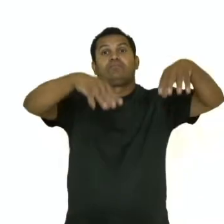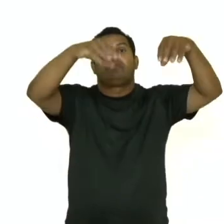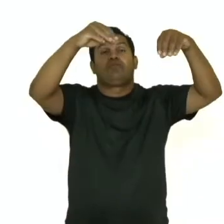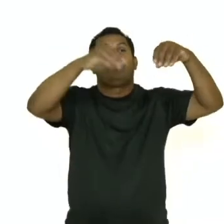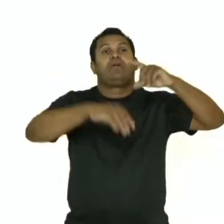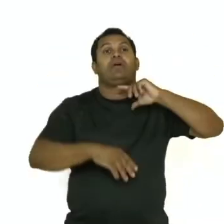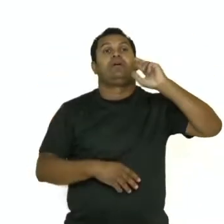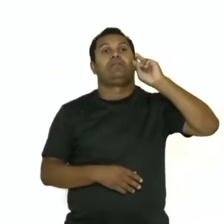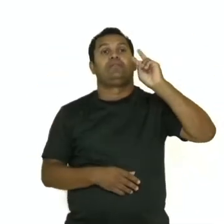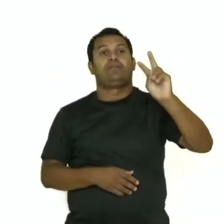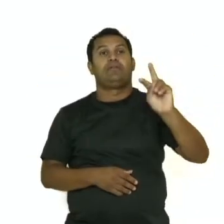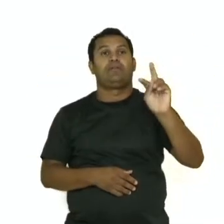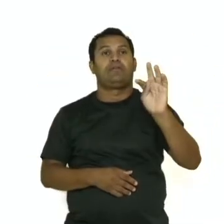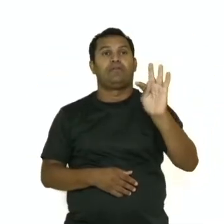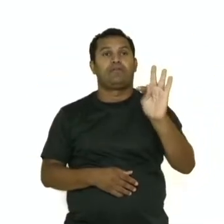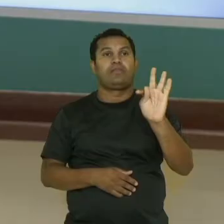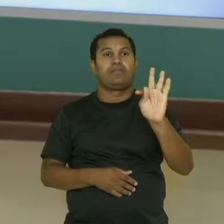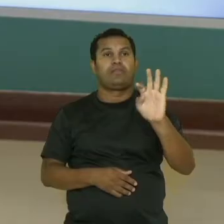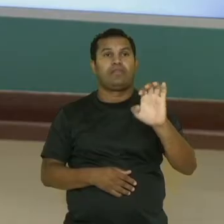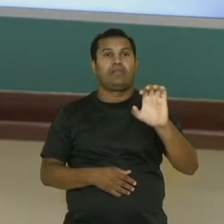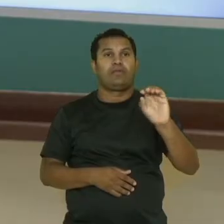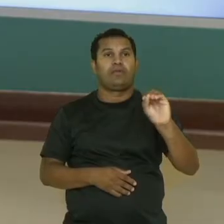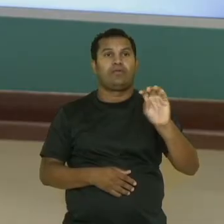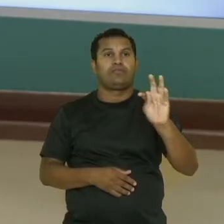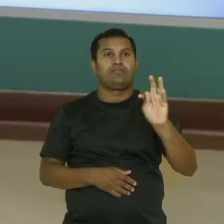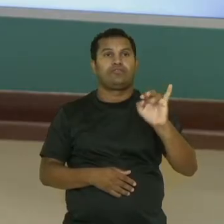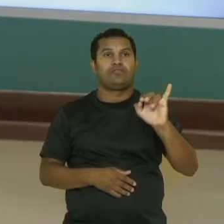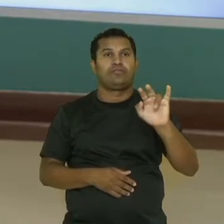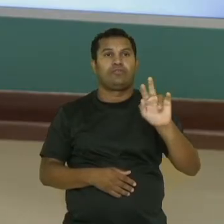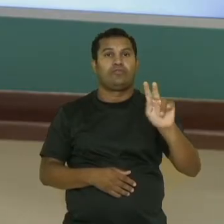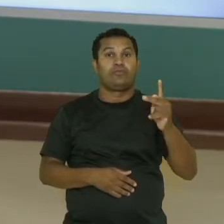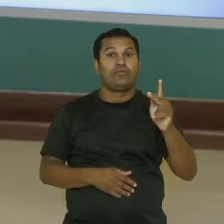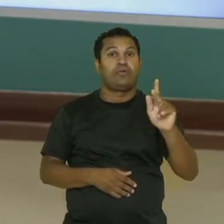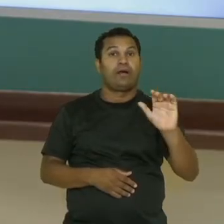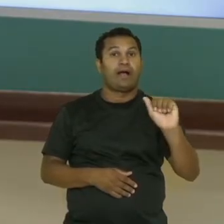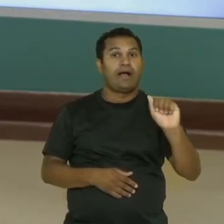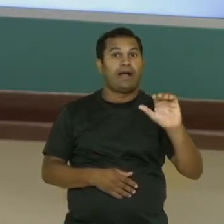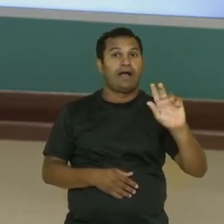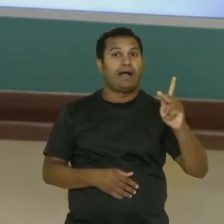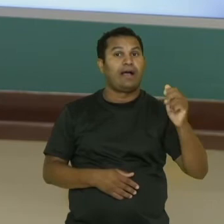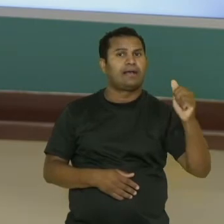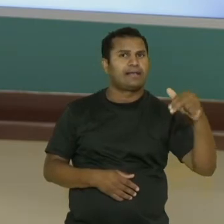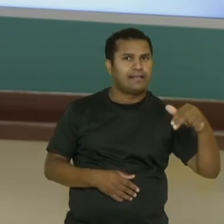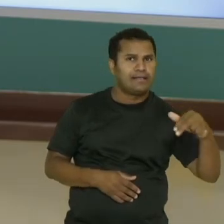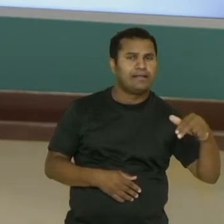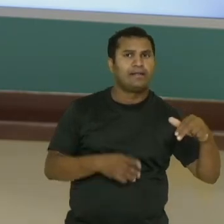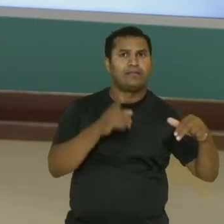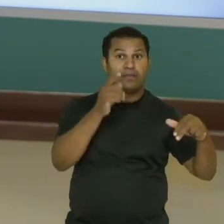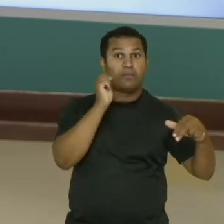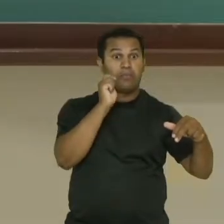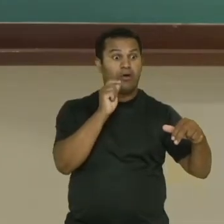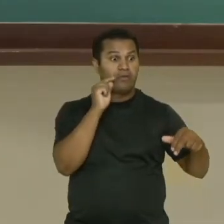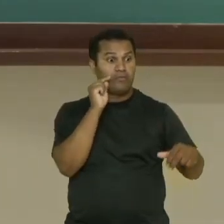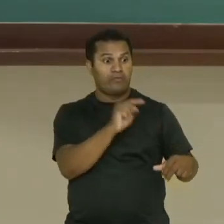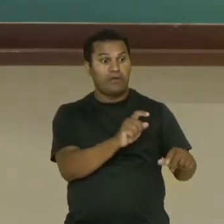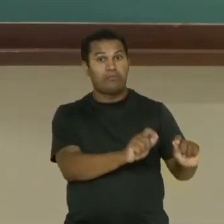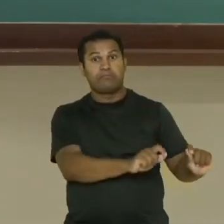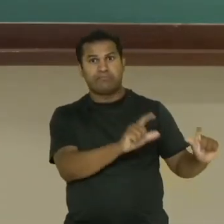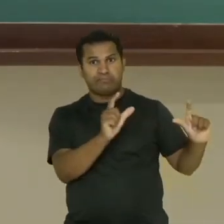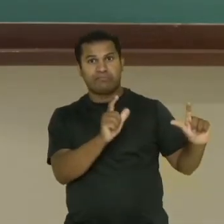esse templo. Você pode acessar aqui para ver, ok? E o que é uma reportagem? Ah,